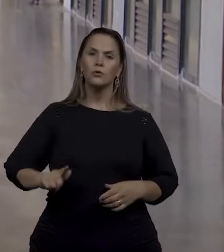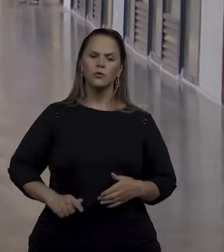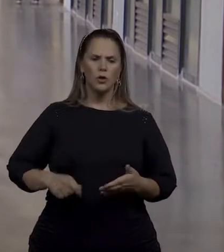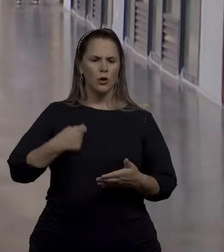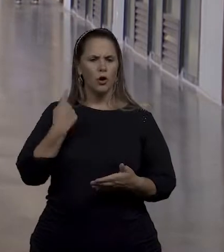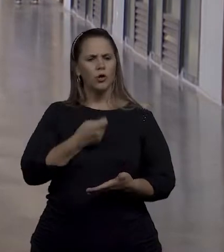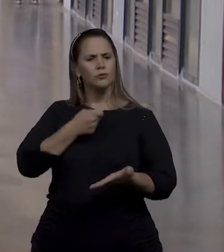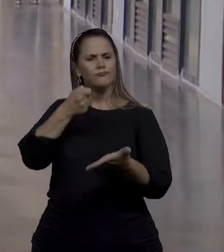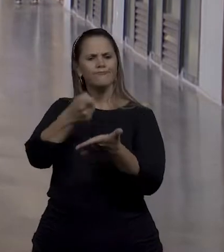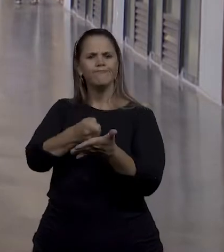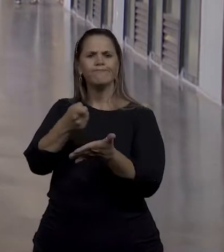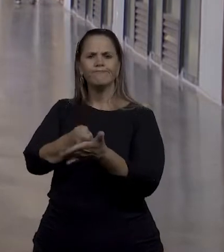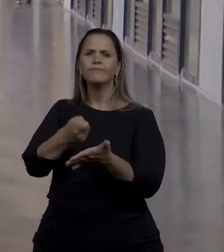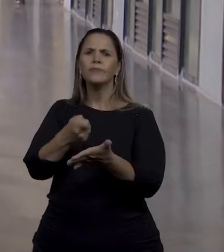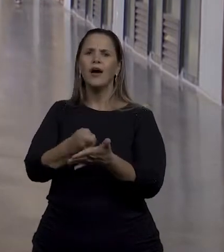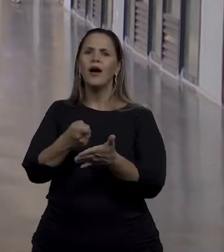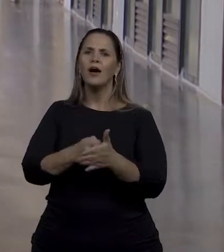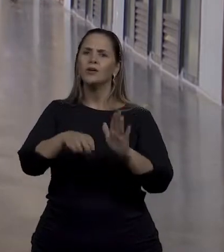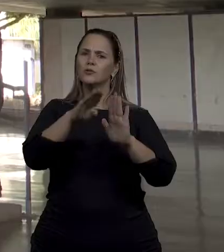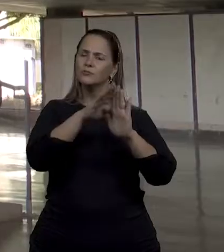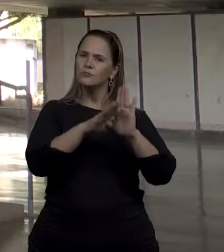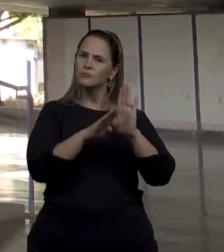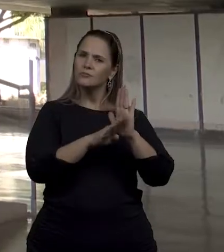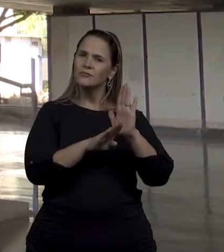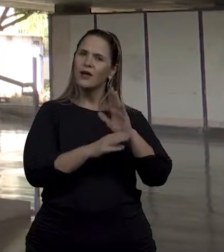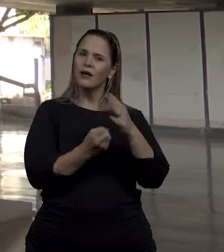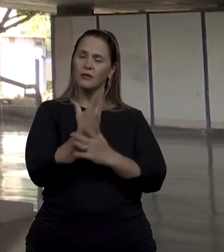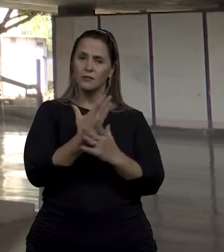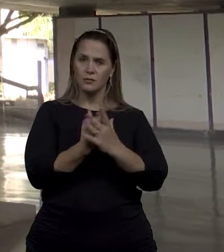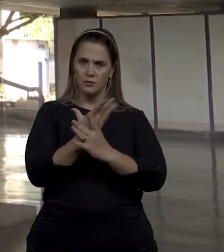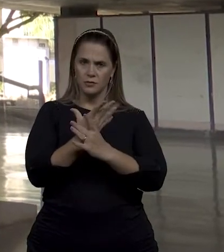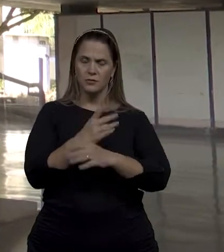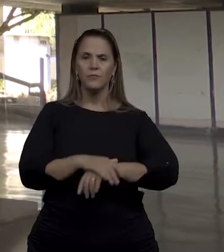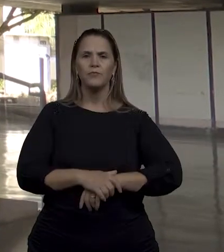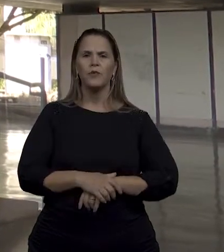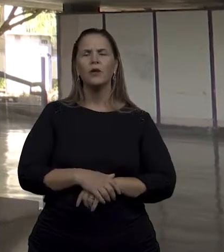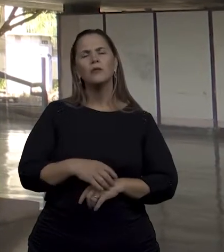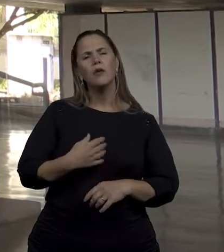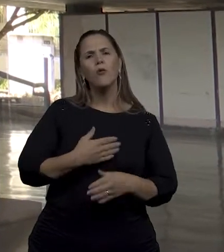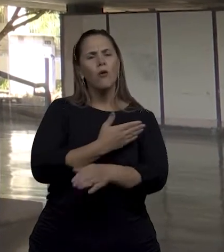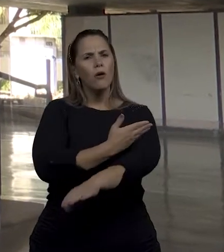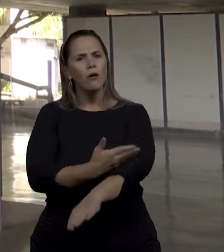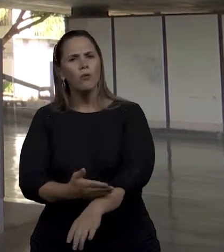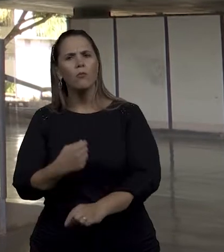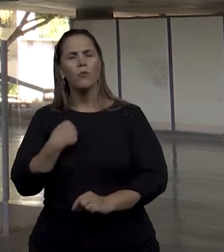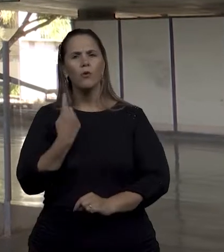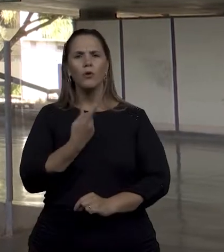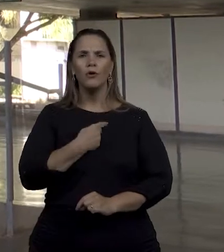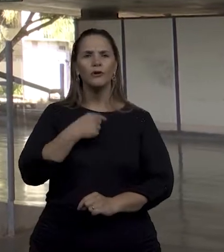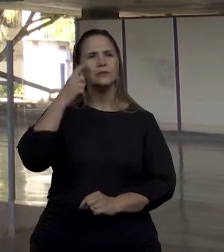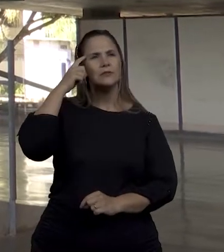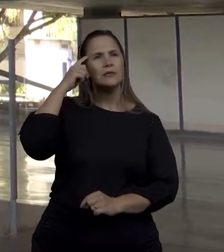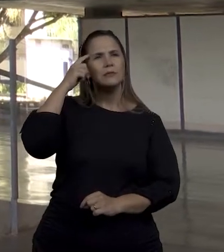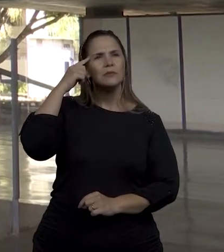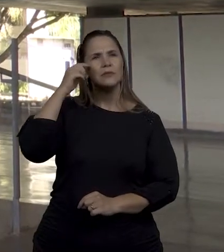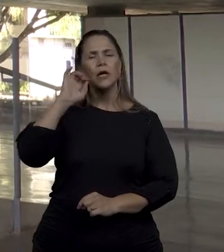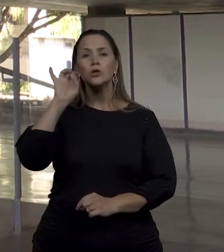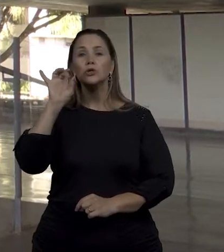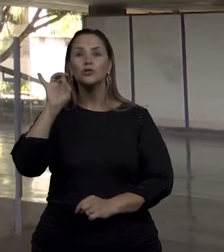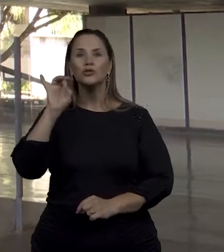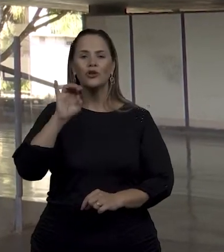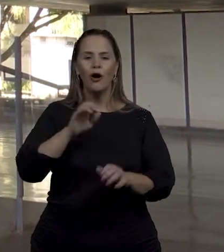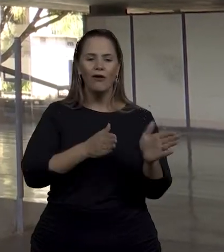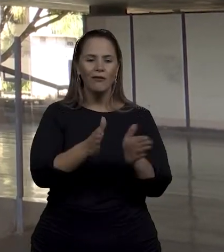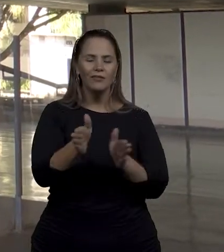sobre as ações que estão sendo implementadas. É muito comum a gente pensar que a acessibilidade é colocar piso tátil e instalar